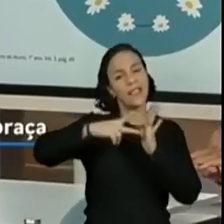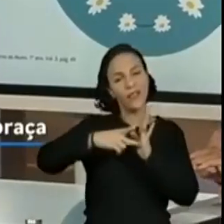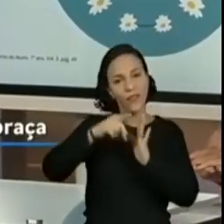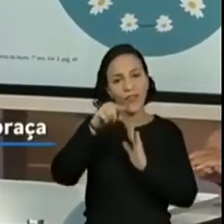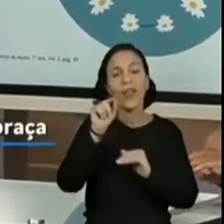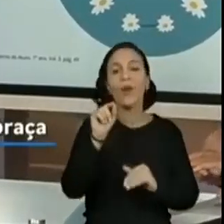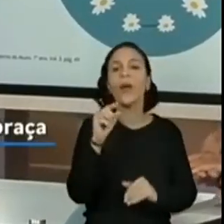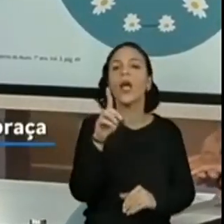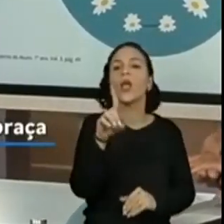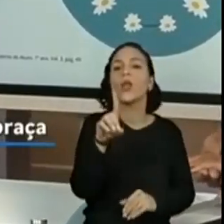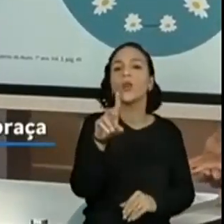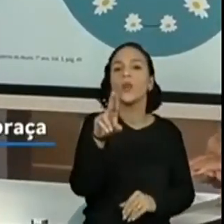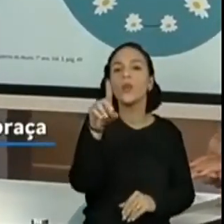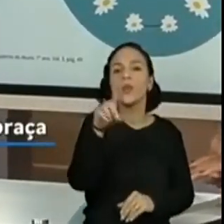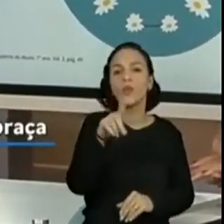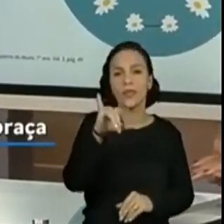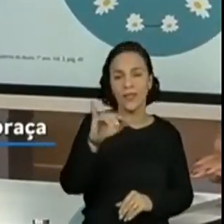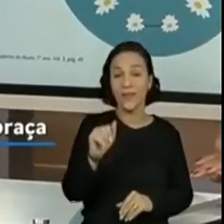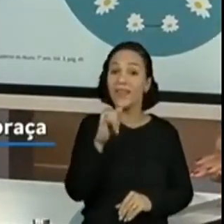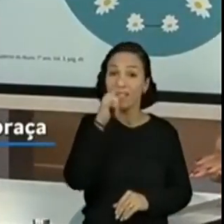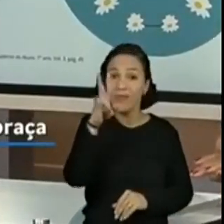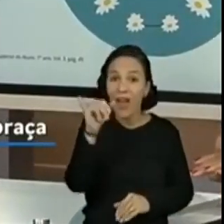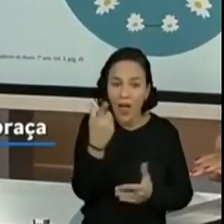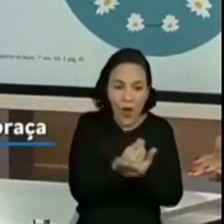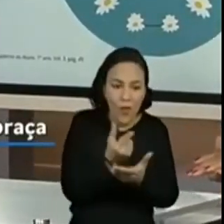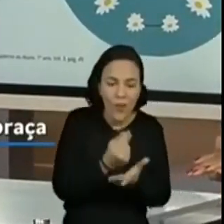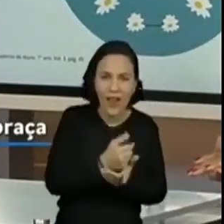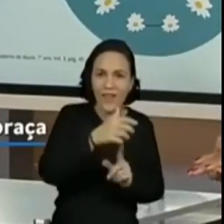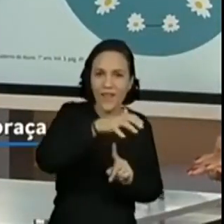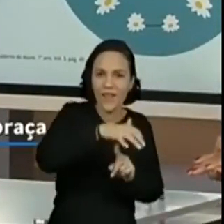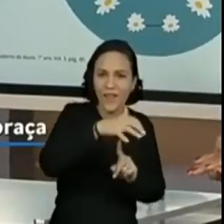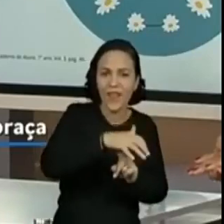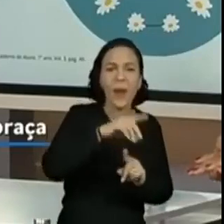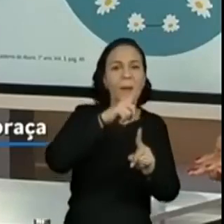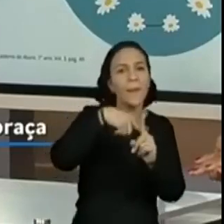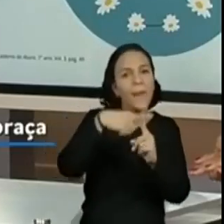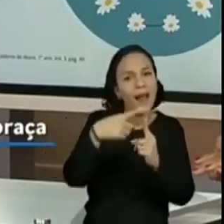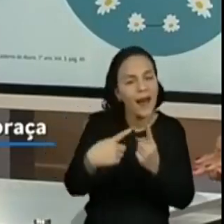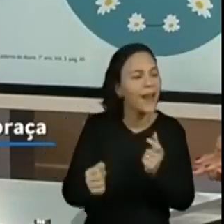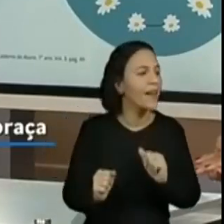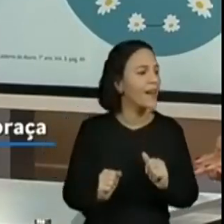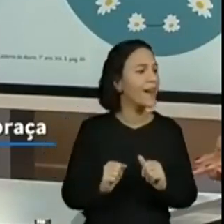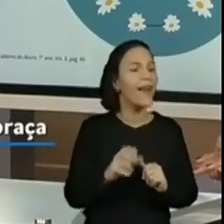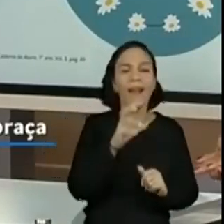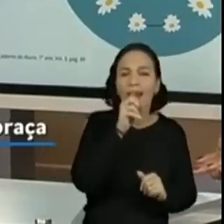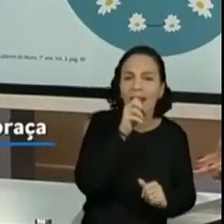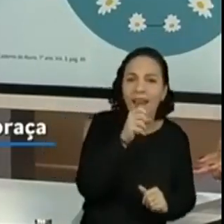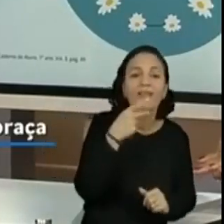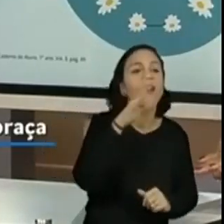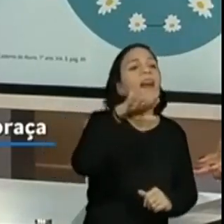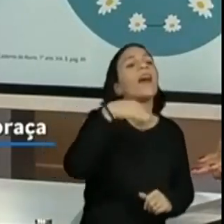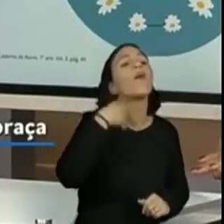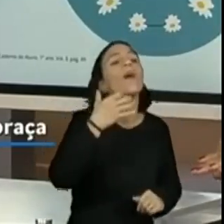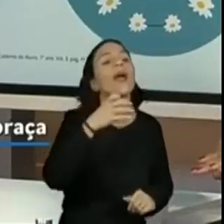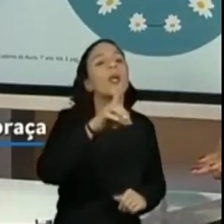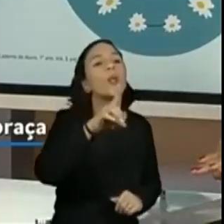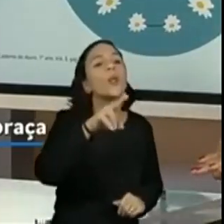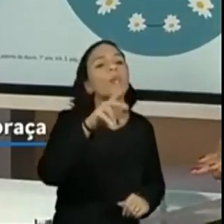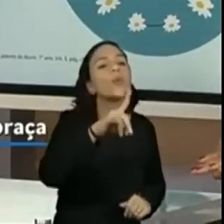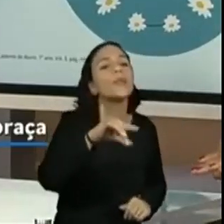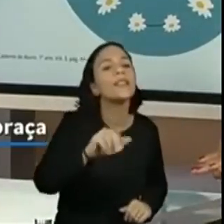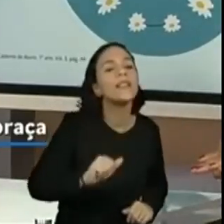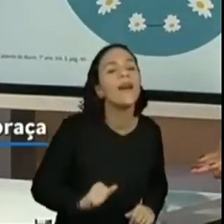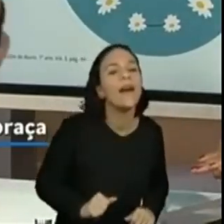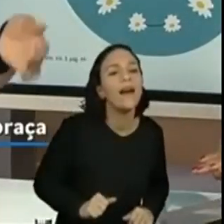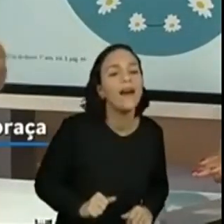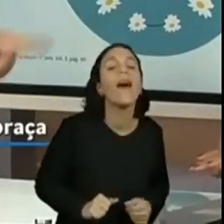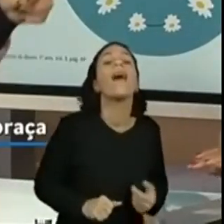quando a quiser comprar a banana, laranja, as coisas ali na feira, que o moço fala, uma dúzia. Uma dúzia são doze. E uma dúzia e